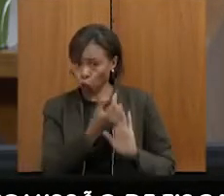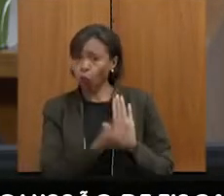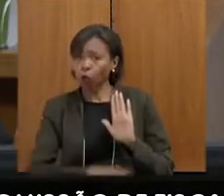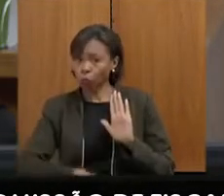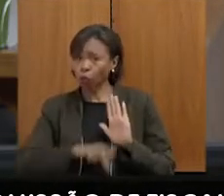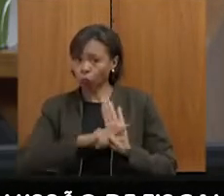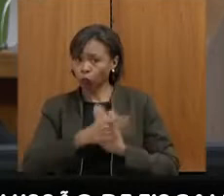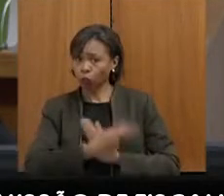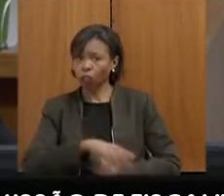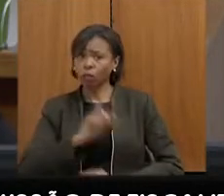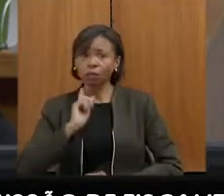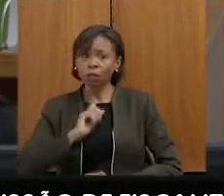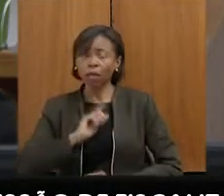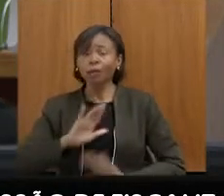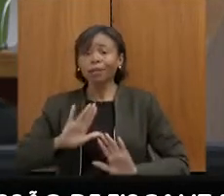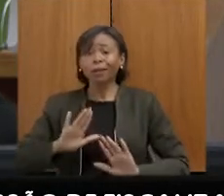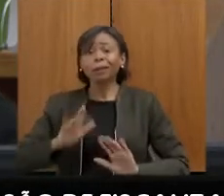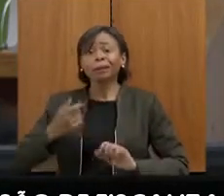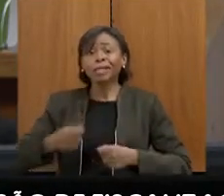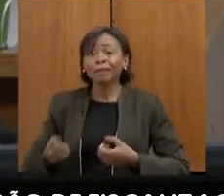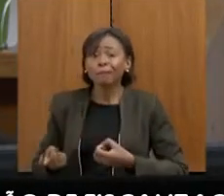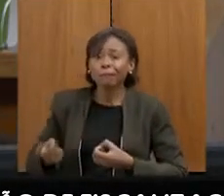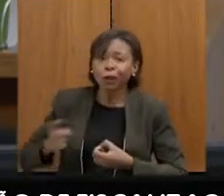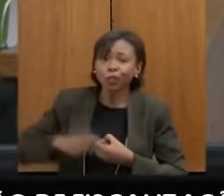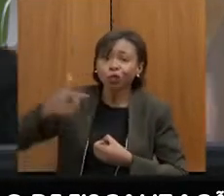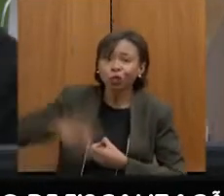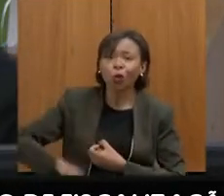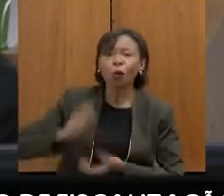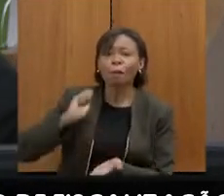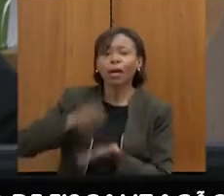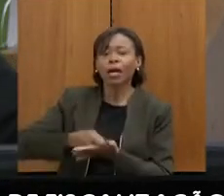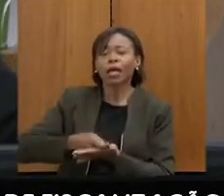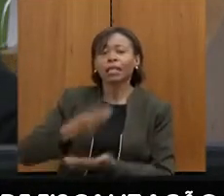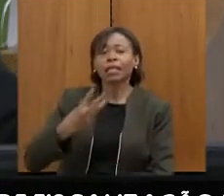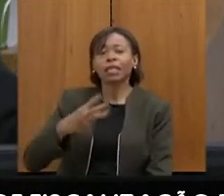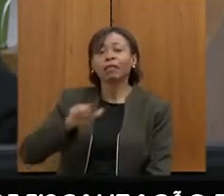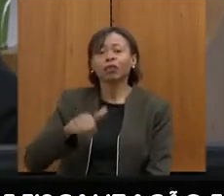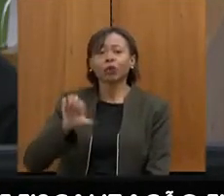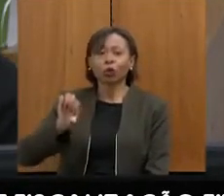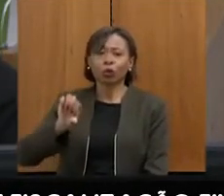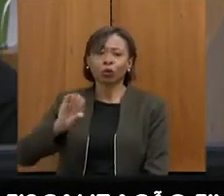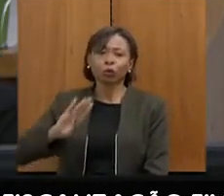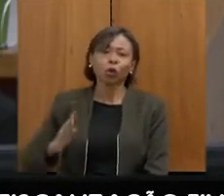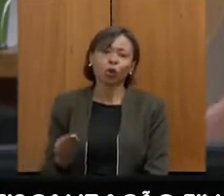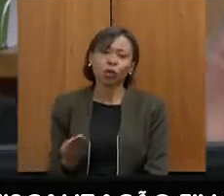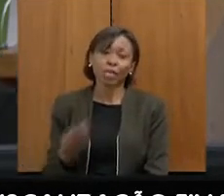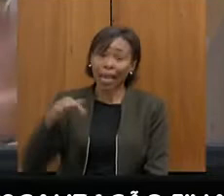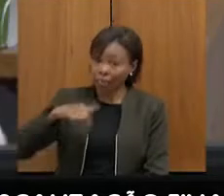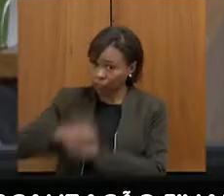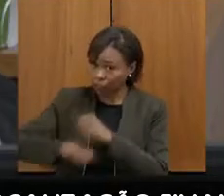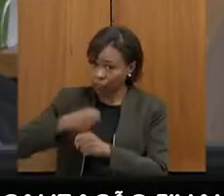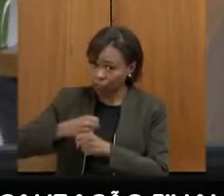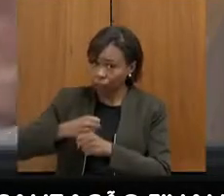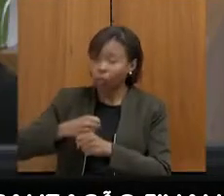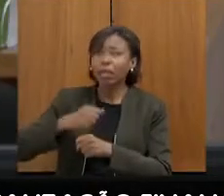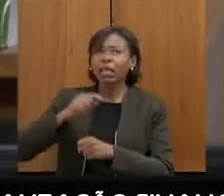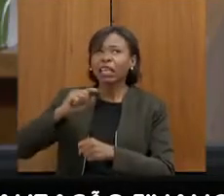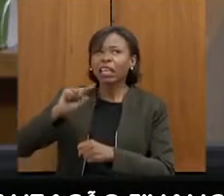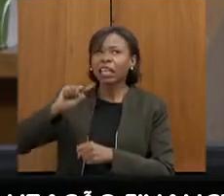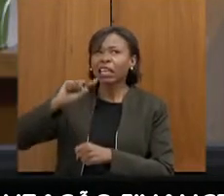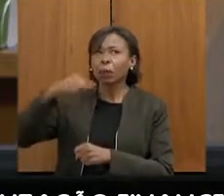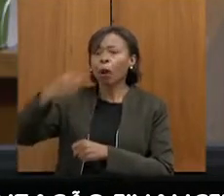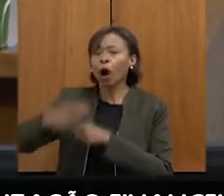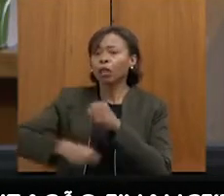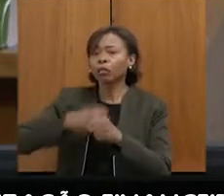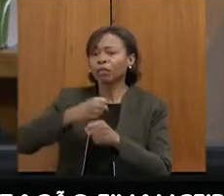deveria voltar a pagar este ano mais 3,9 bilhões e o ano que vem cheio 10